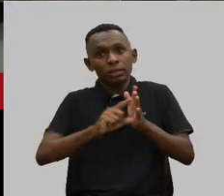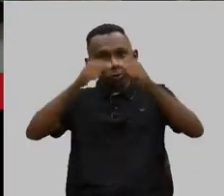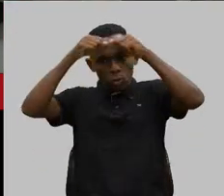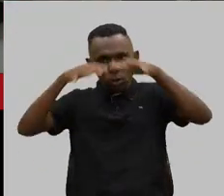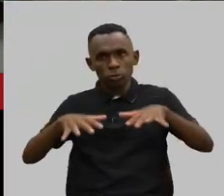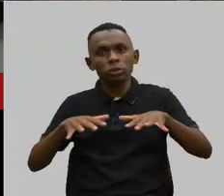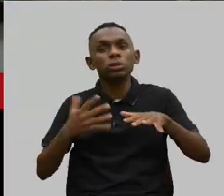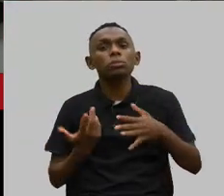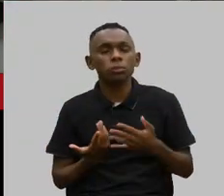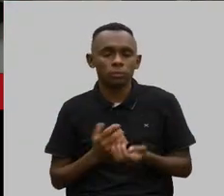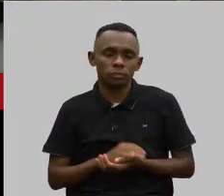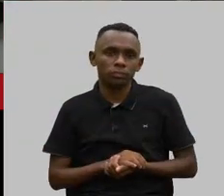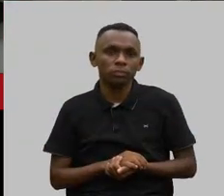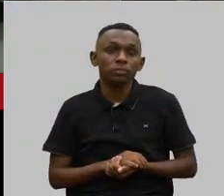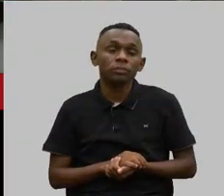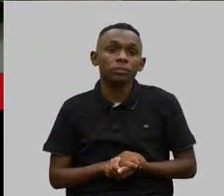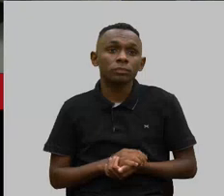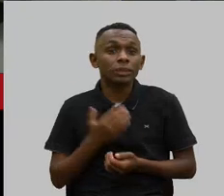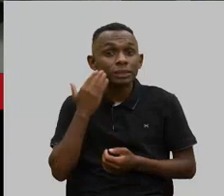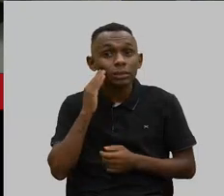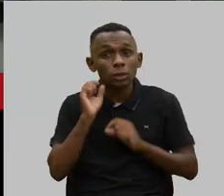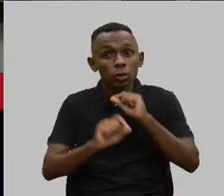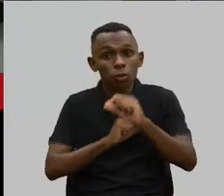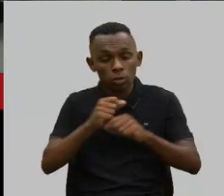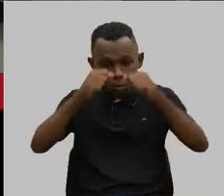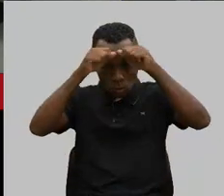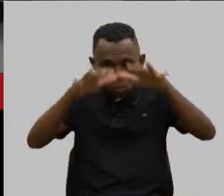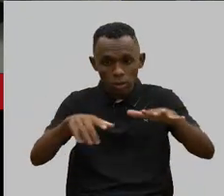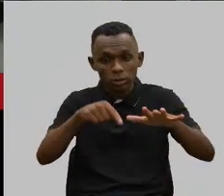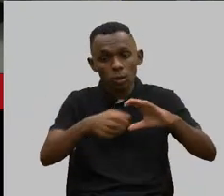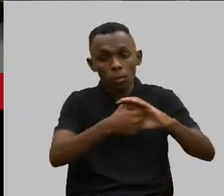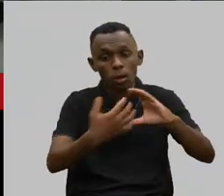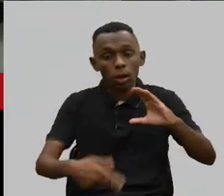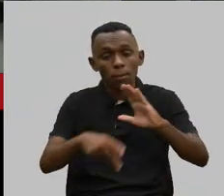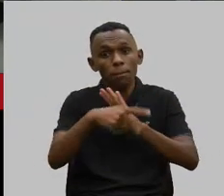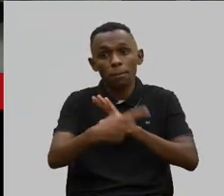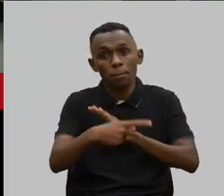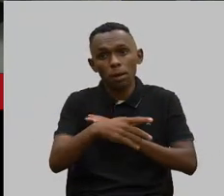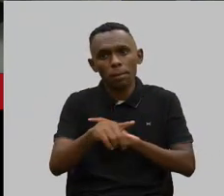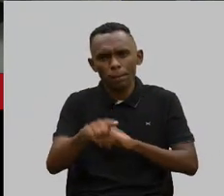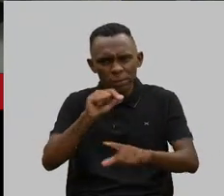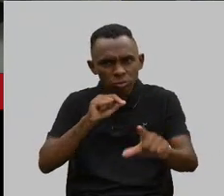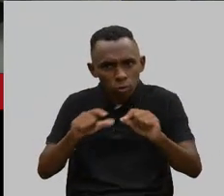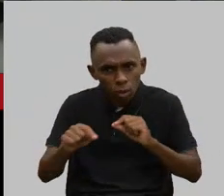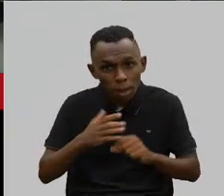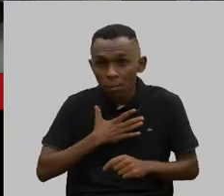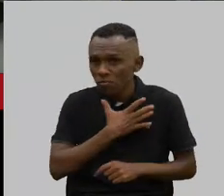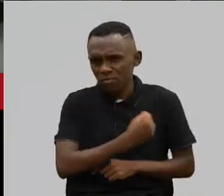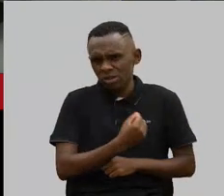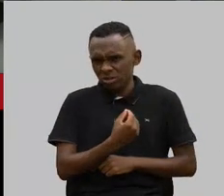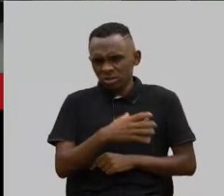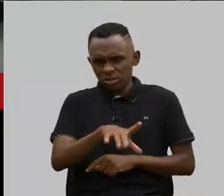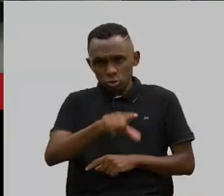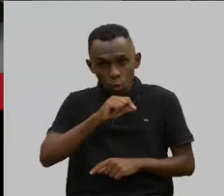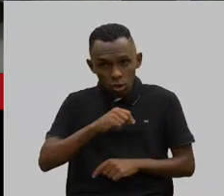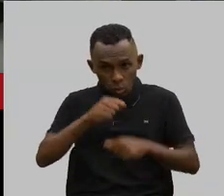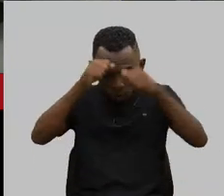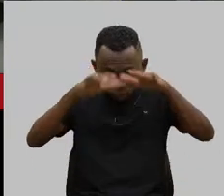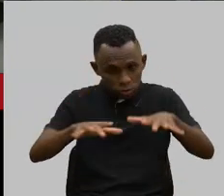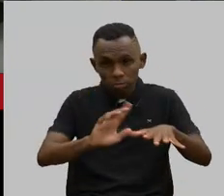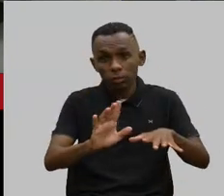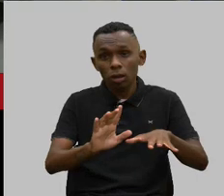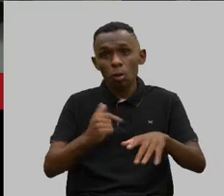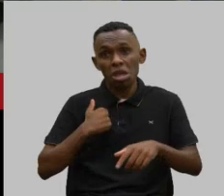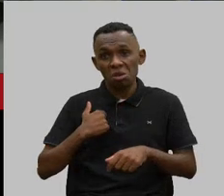dele. Entender que o autismo é uma condição na qual ninguém escolheu. Meu filho não escolheu, eu não escolhi. E nenhum de nós,